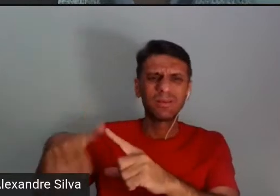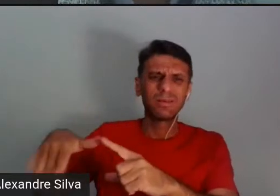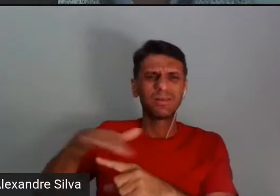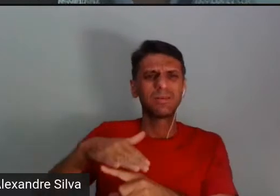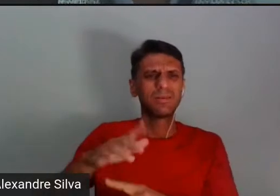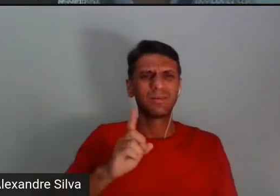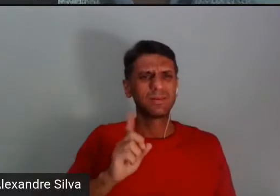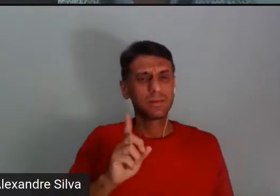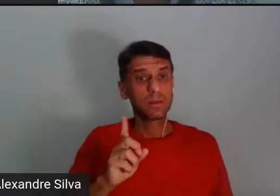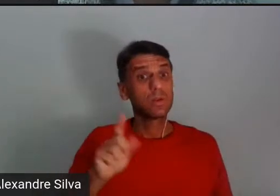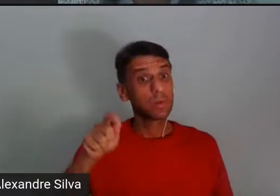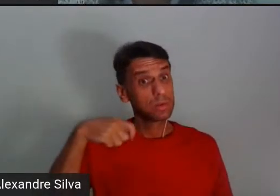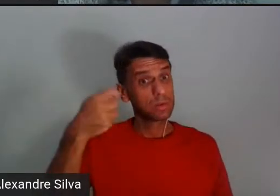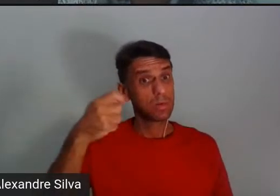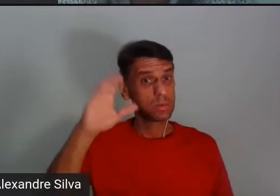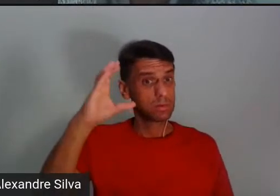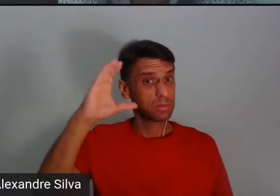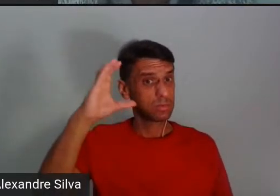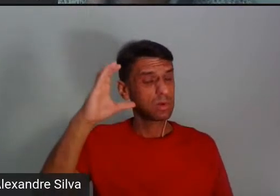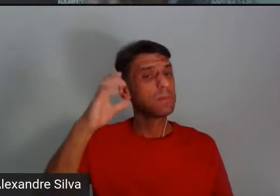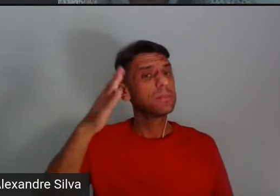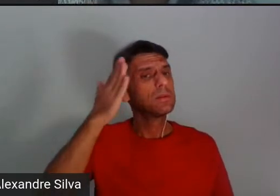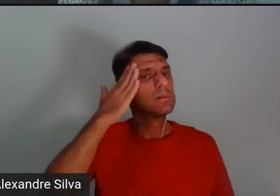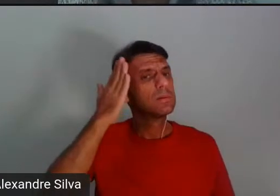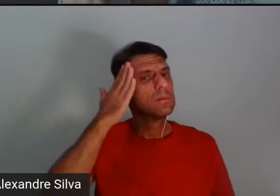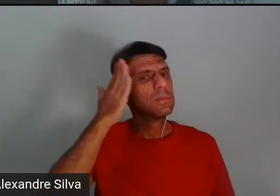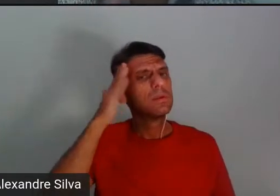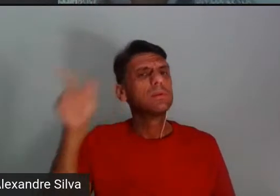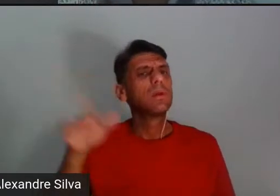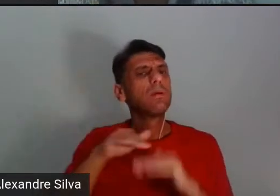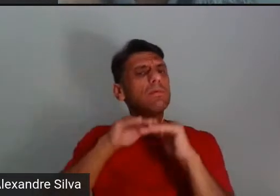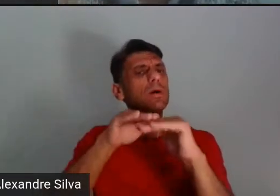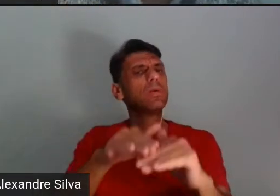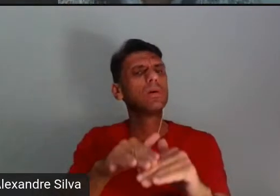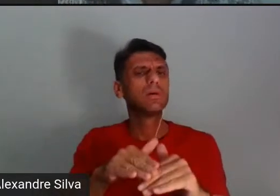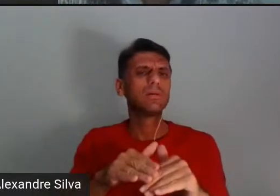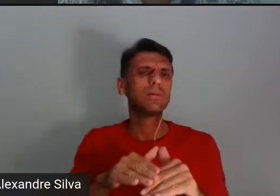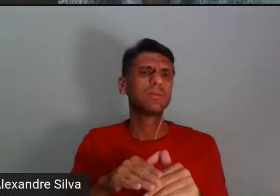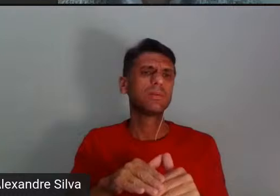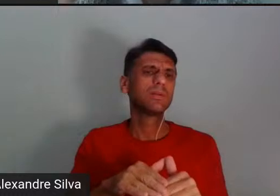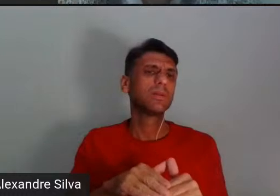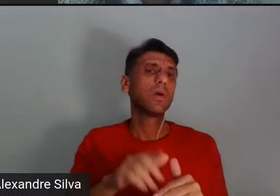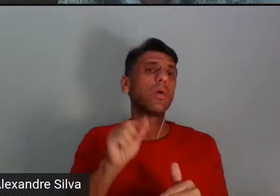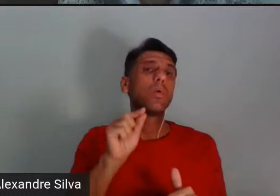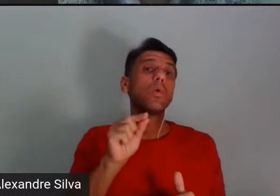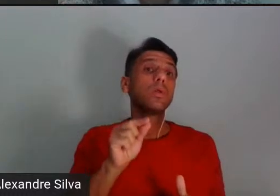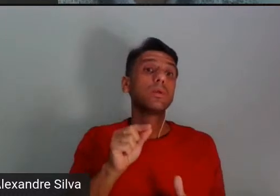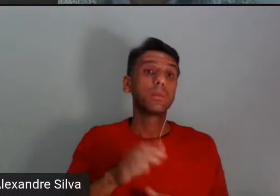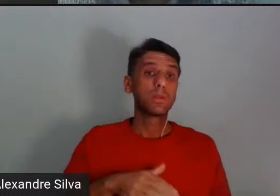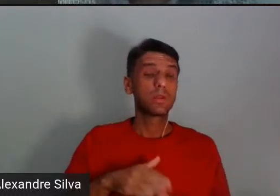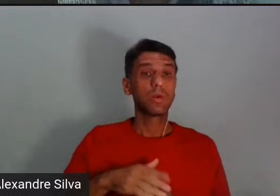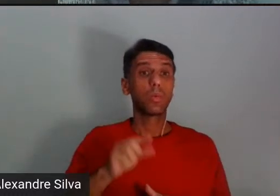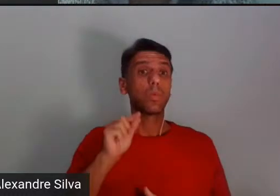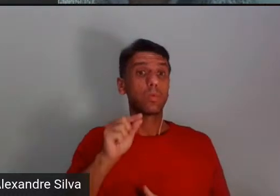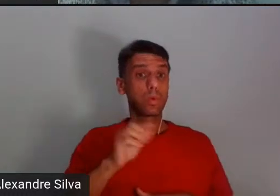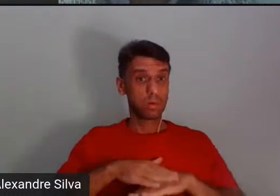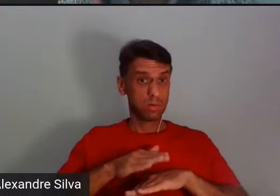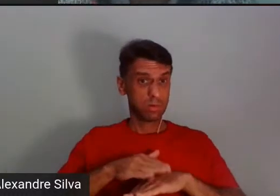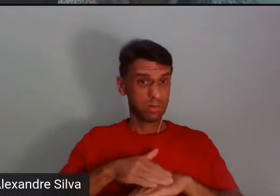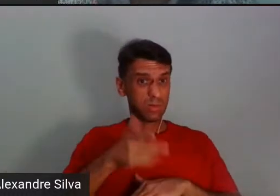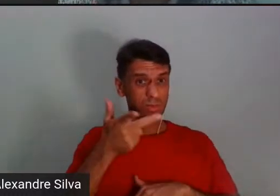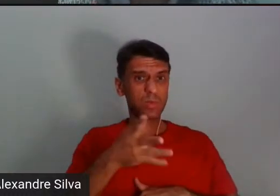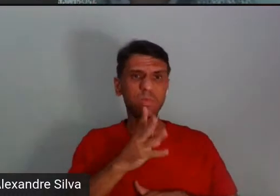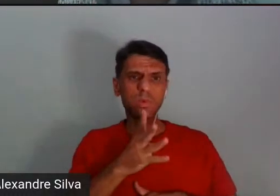status de ciência, então, você precisa saber quem disse aquilo, não que as pessoas tenham autoridade, tenham autoria sobre aquele